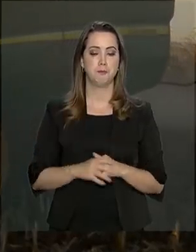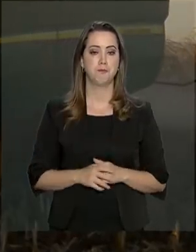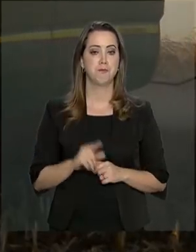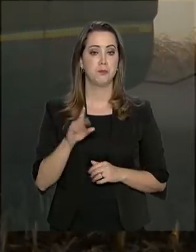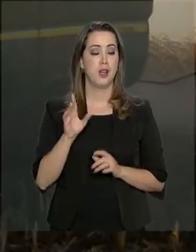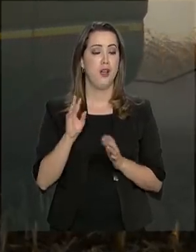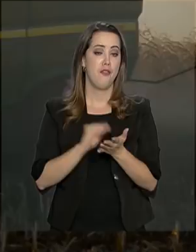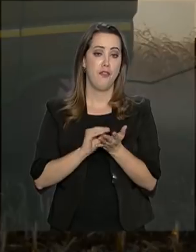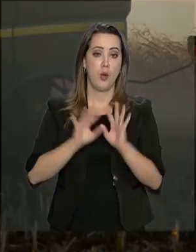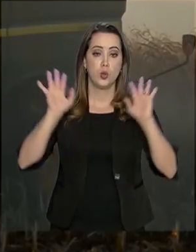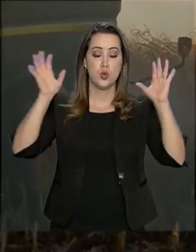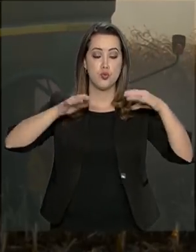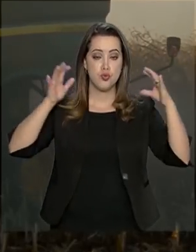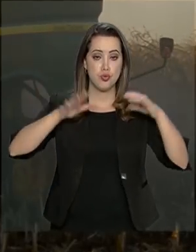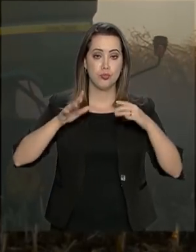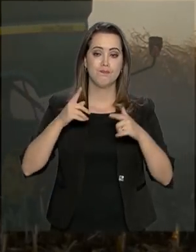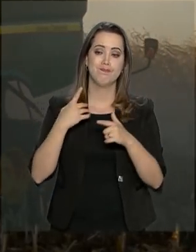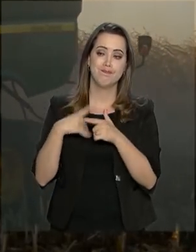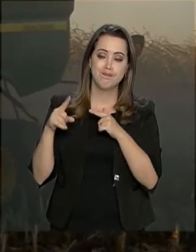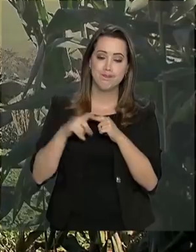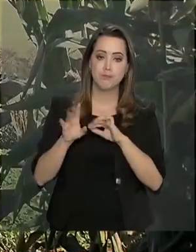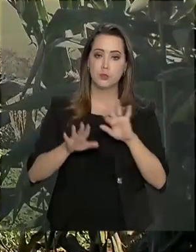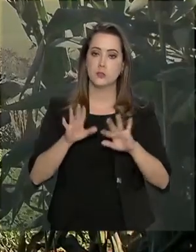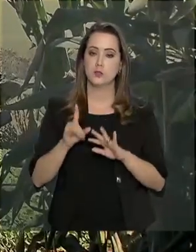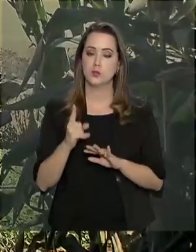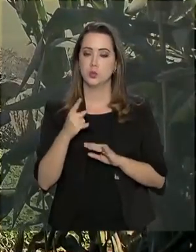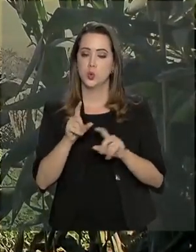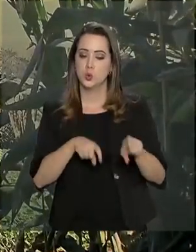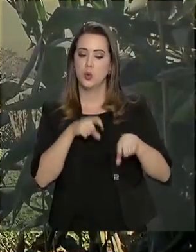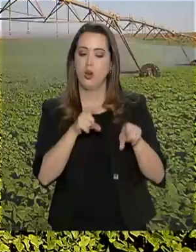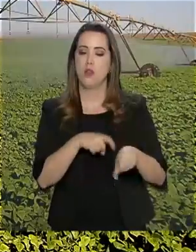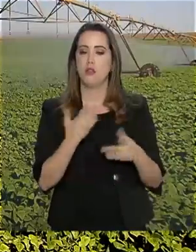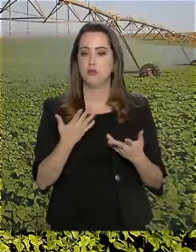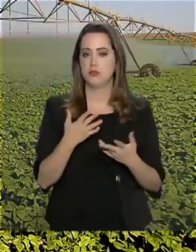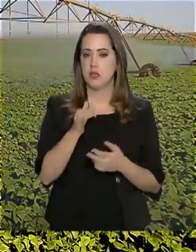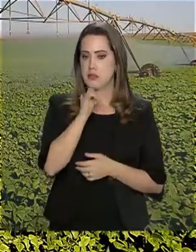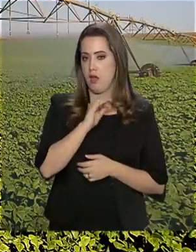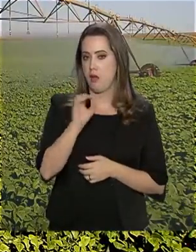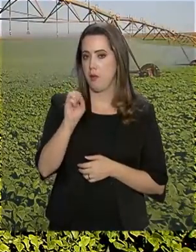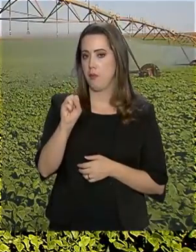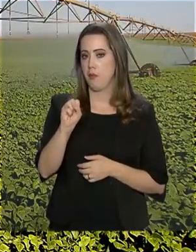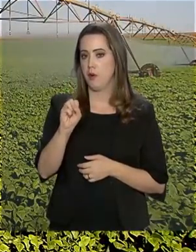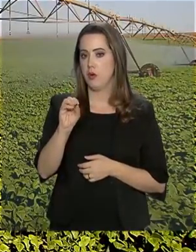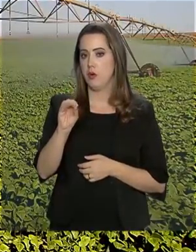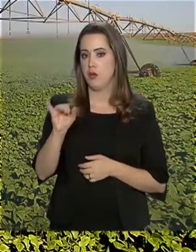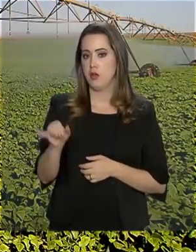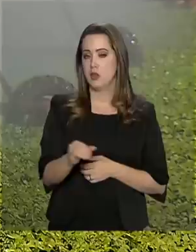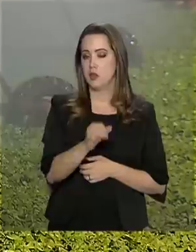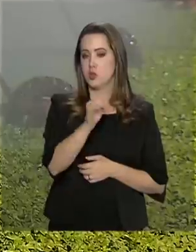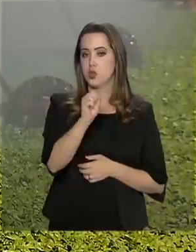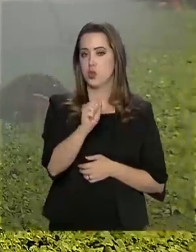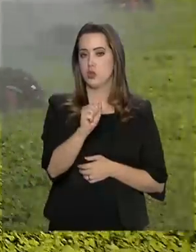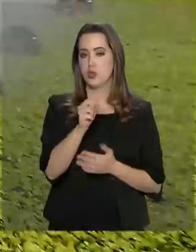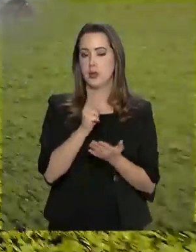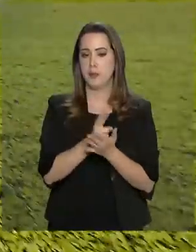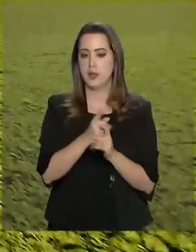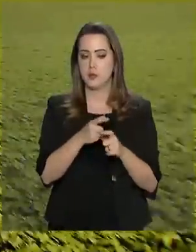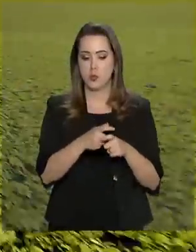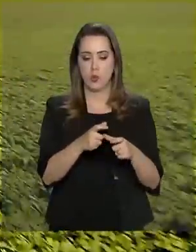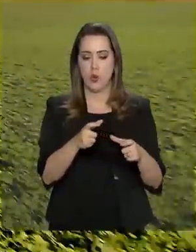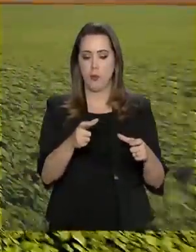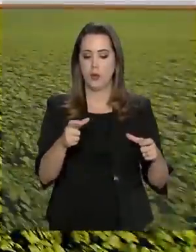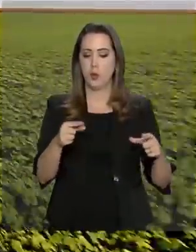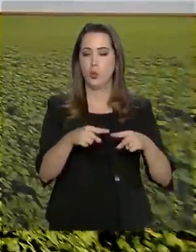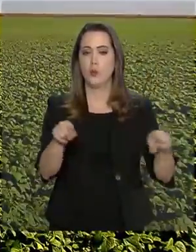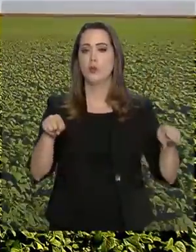de alguns grãos. O principal deles foi a soja, que mesmo com aumento de 1,9% na área plantada, teve uma redução